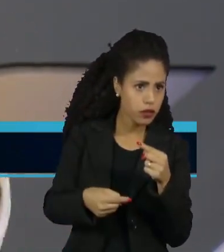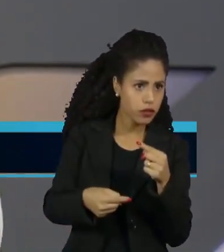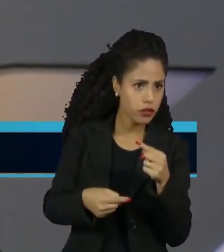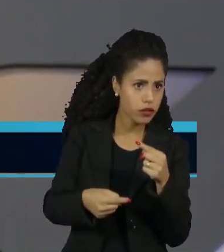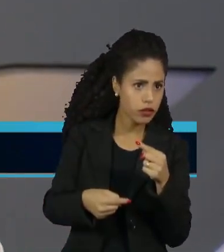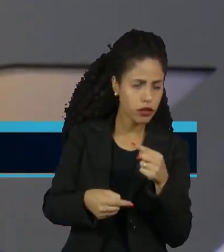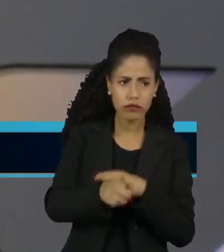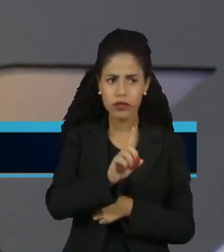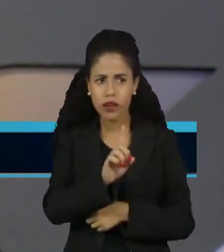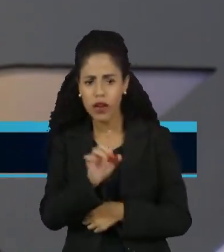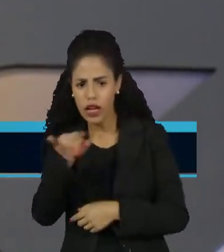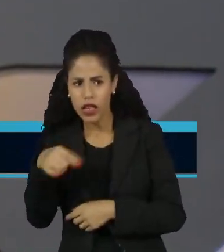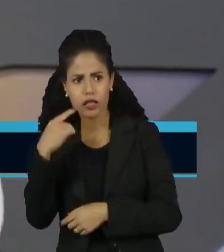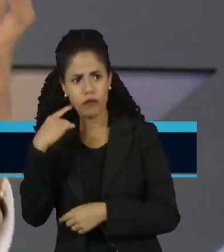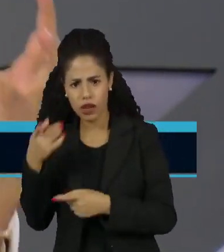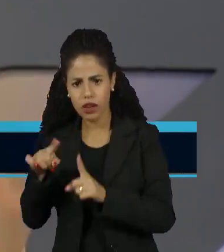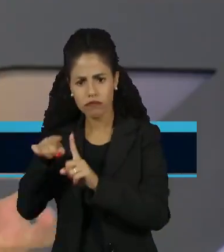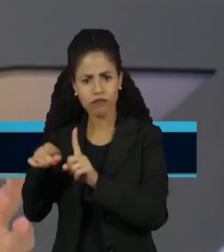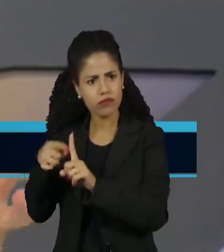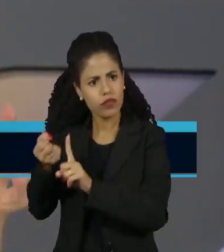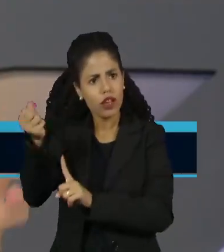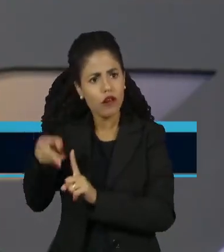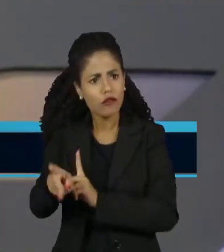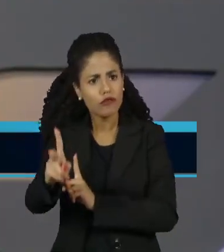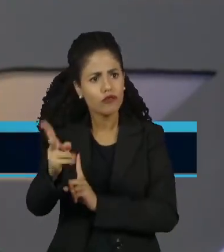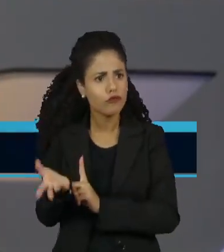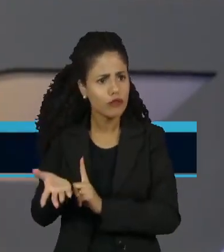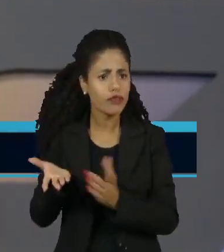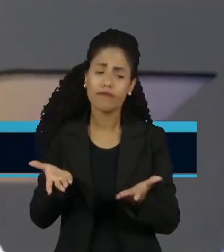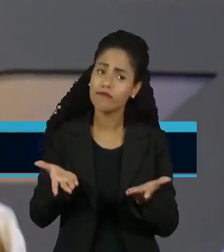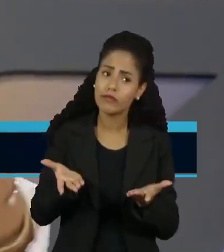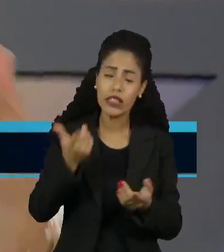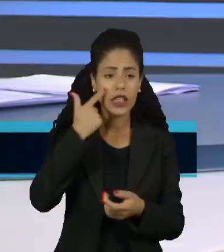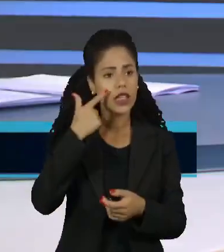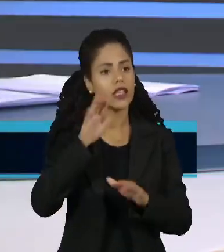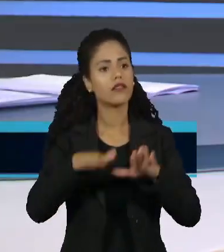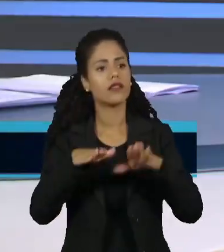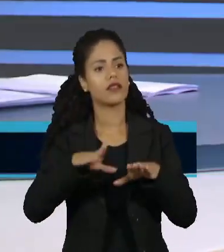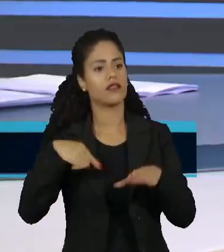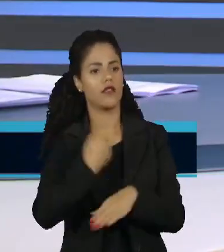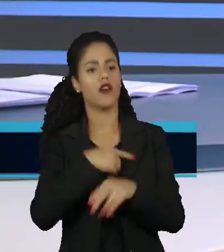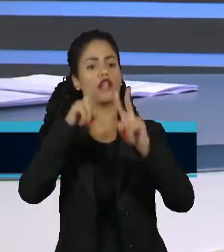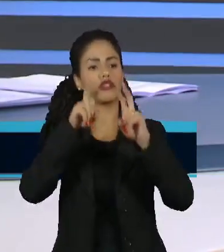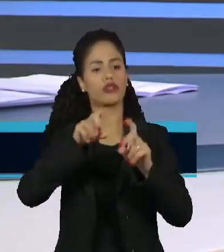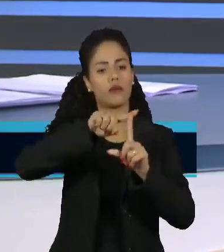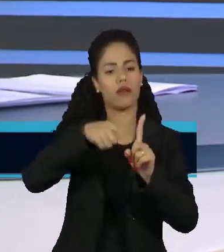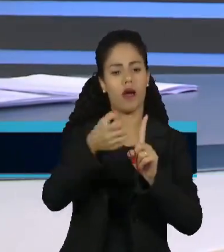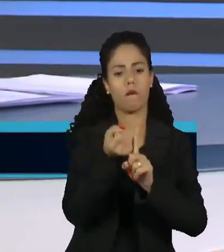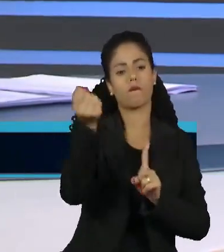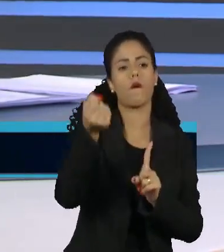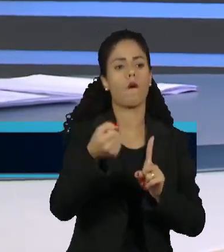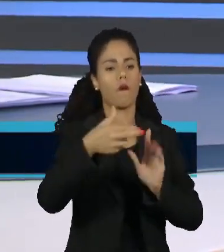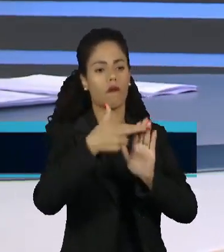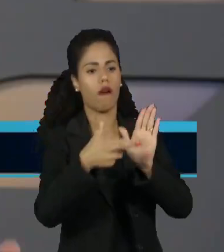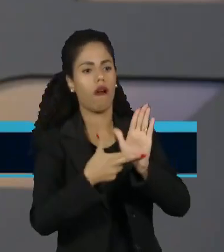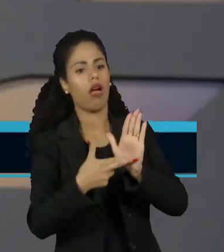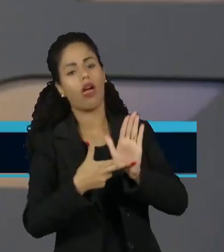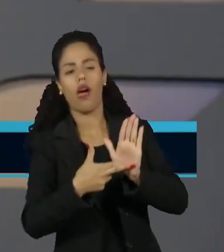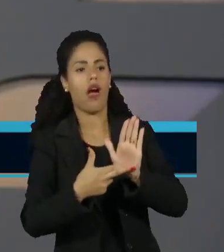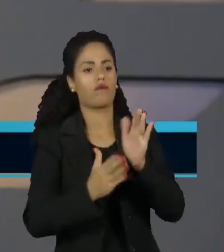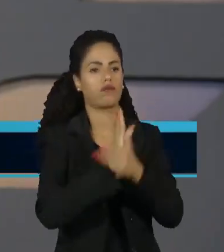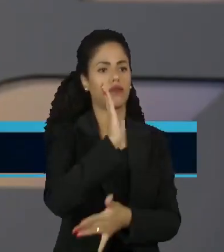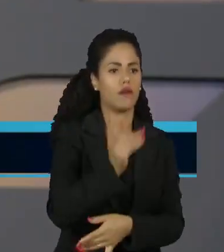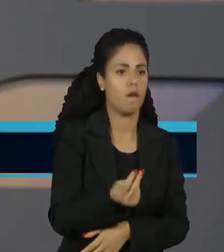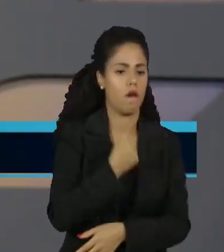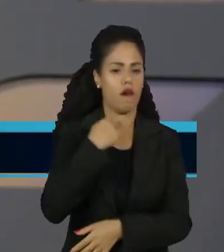E os mesmos setores que fazem uma discussão moral de que não podemos falar sobre aborto, nem regulamentar, descriminalizar aborto